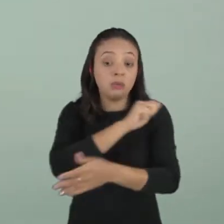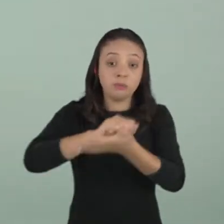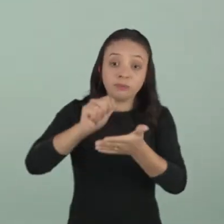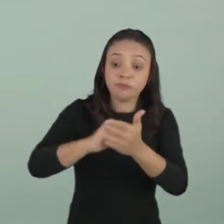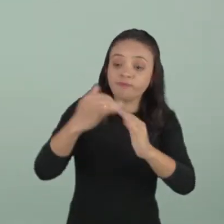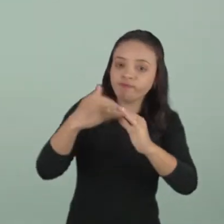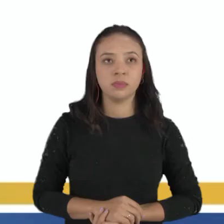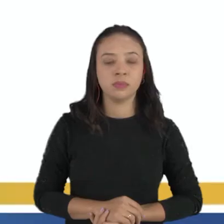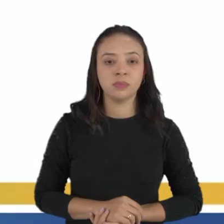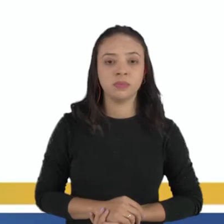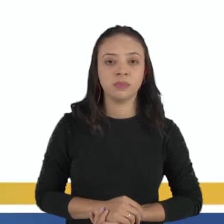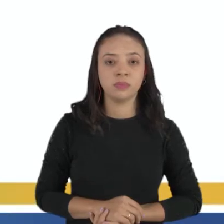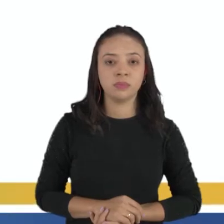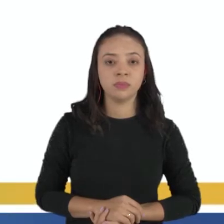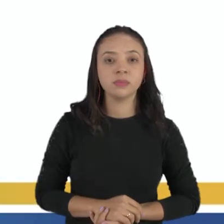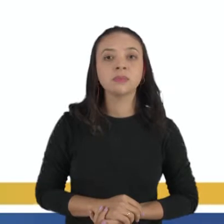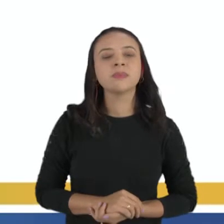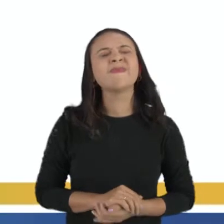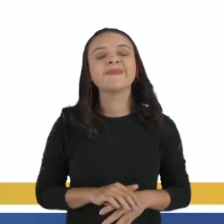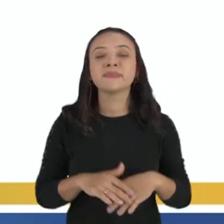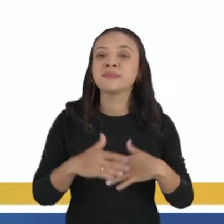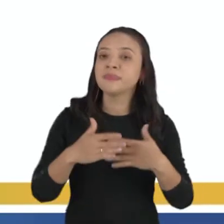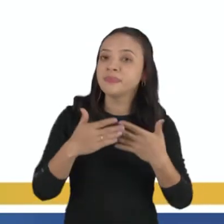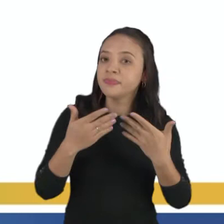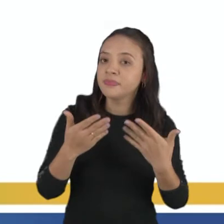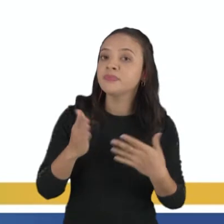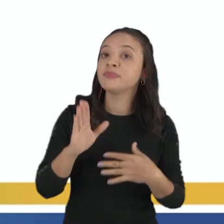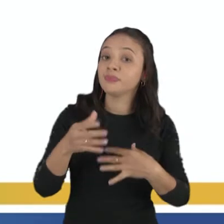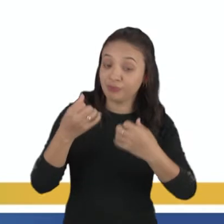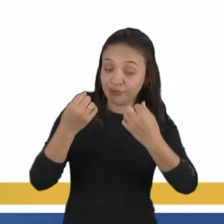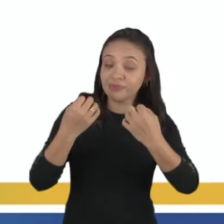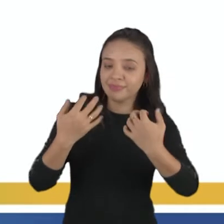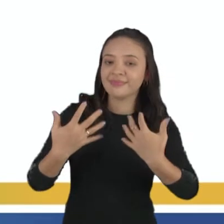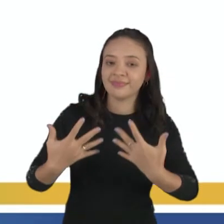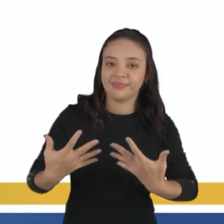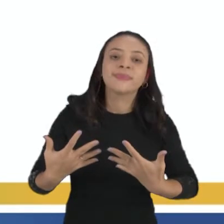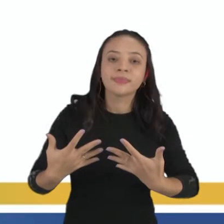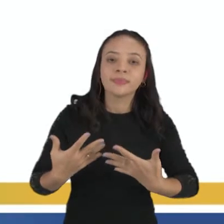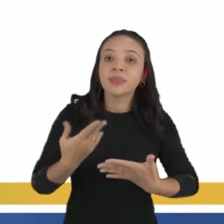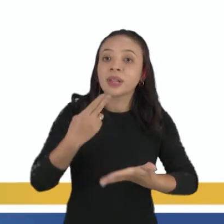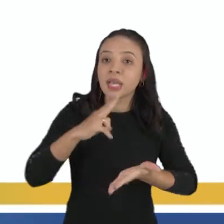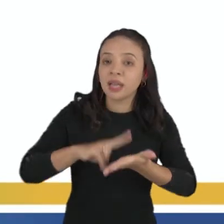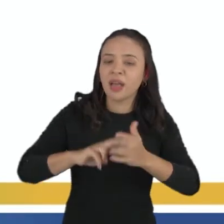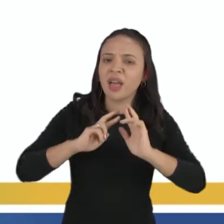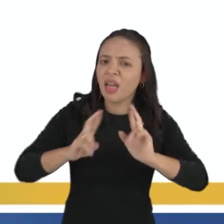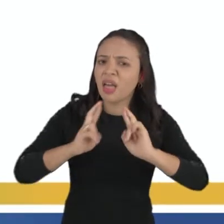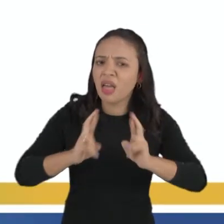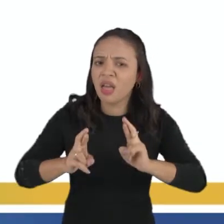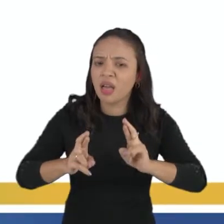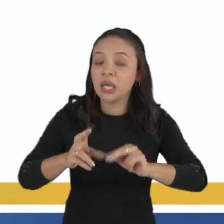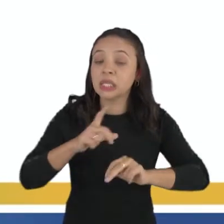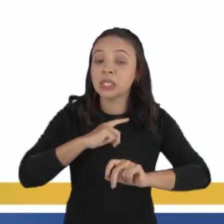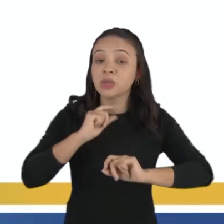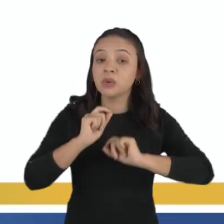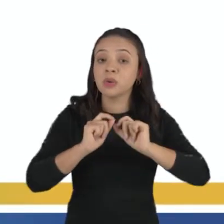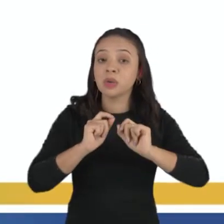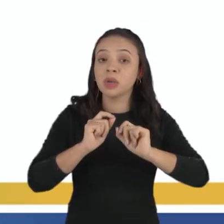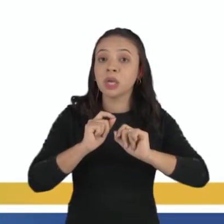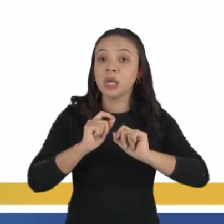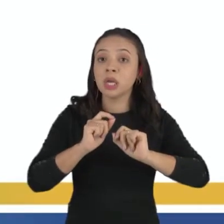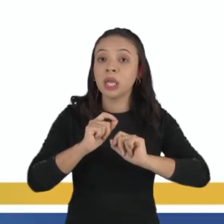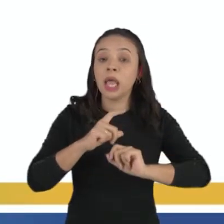a diretora. Pessoal, como eu já disse para vocês, a carta de reclamação, ela tem caráter